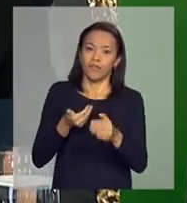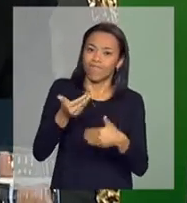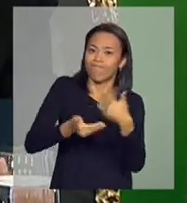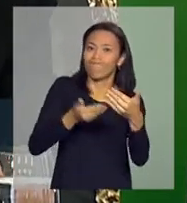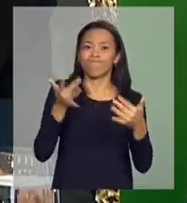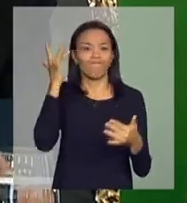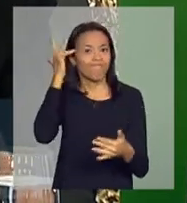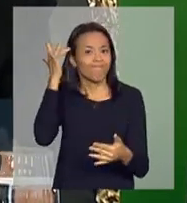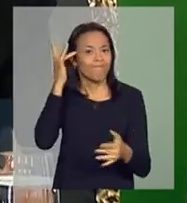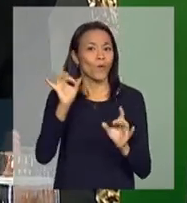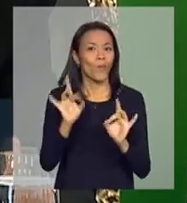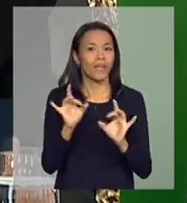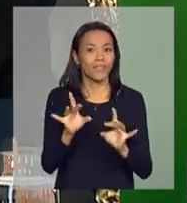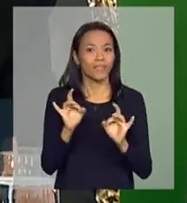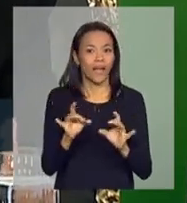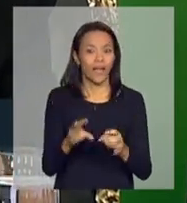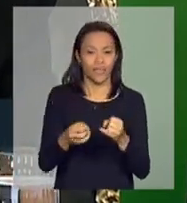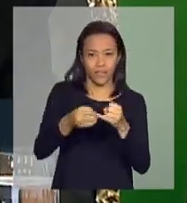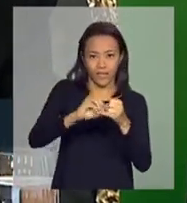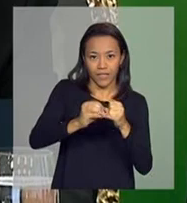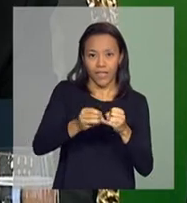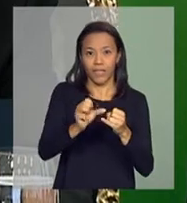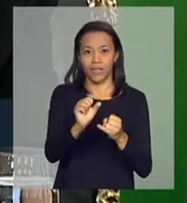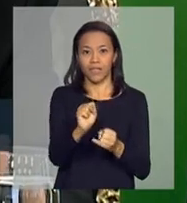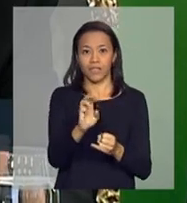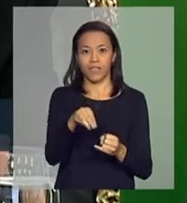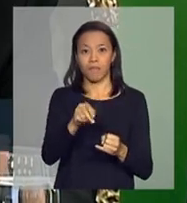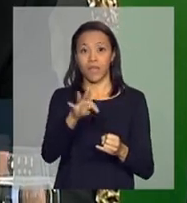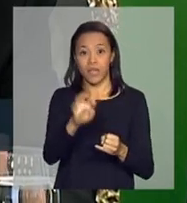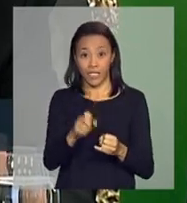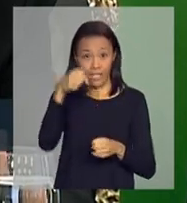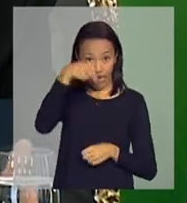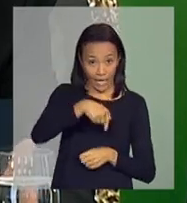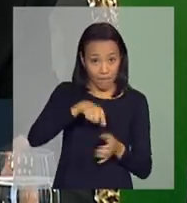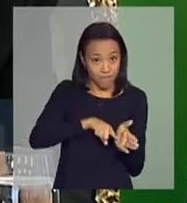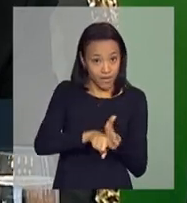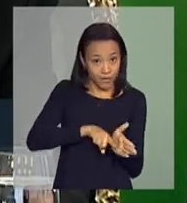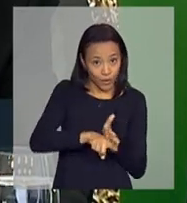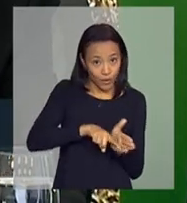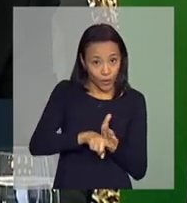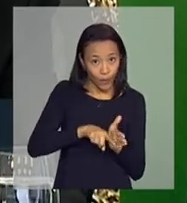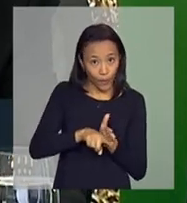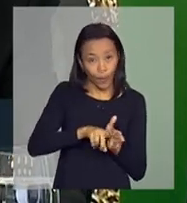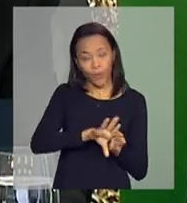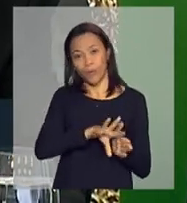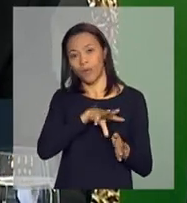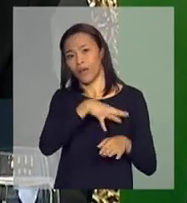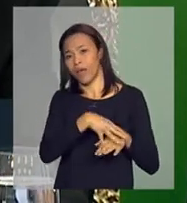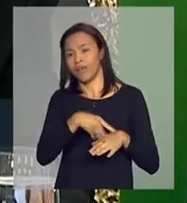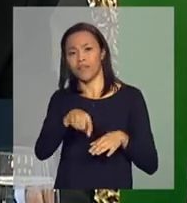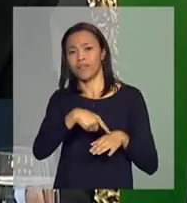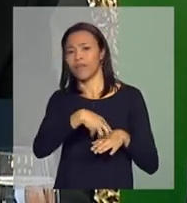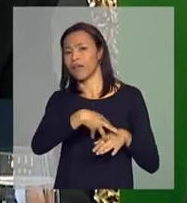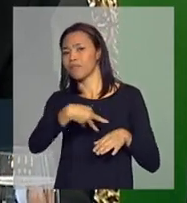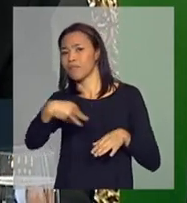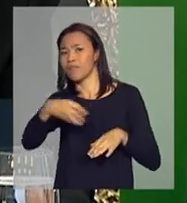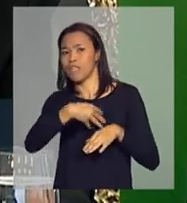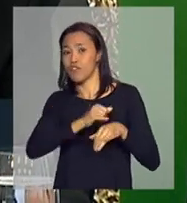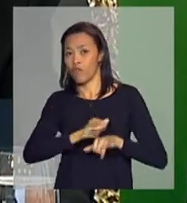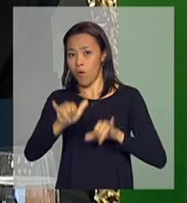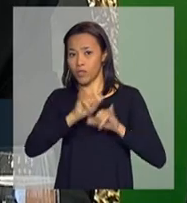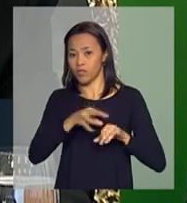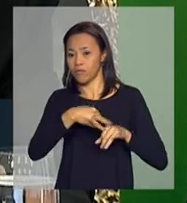qualidade de semente, que a Embrapa pesquisou, que chega ao nosso pequeno, médio, e